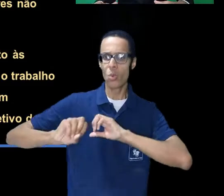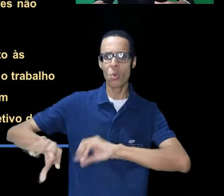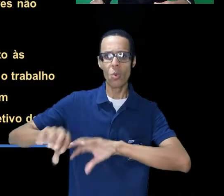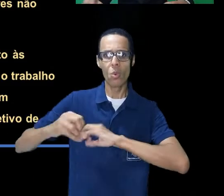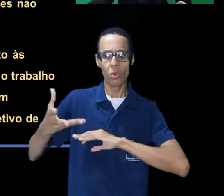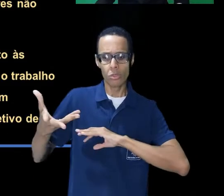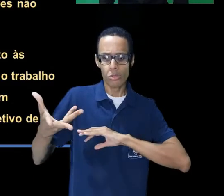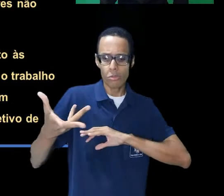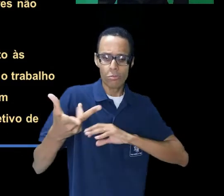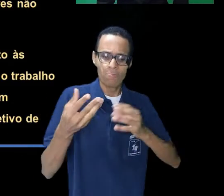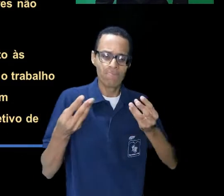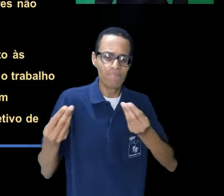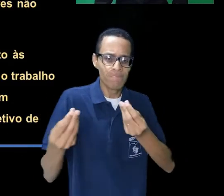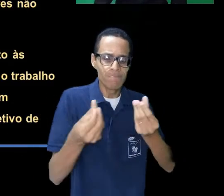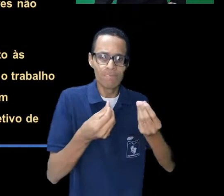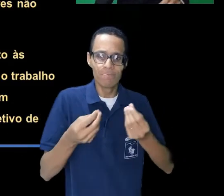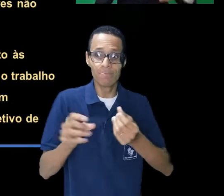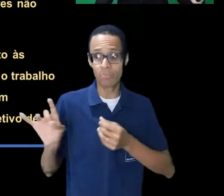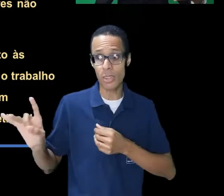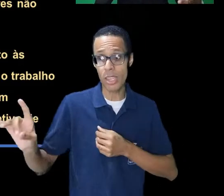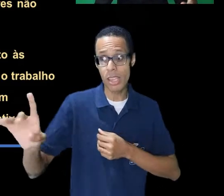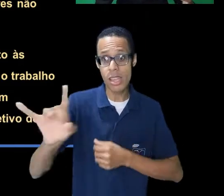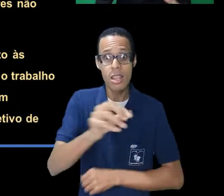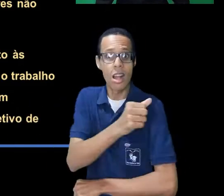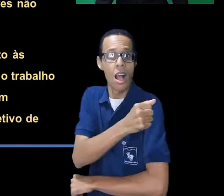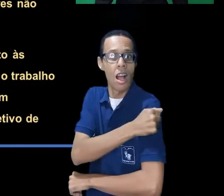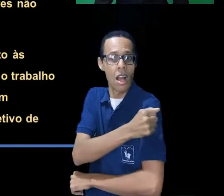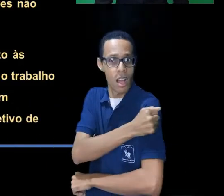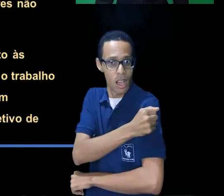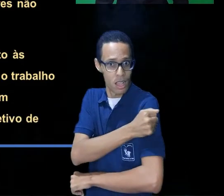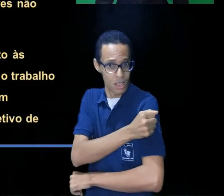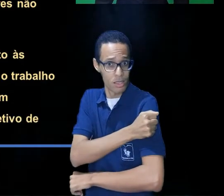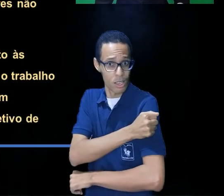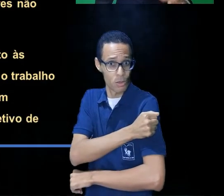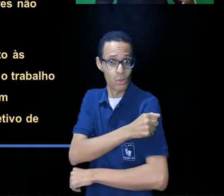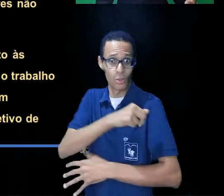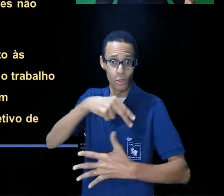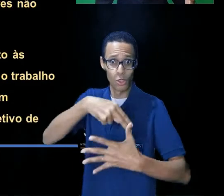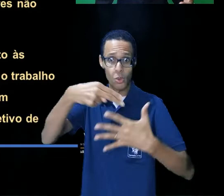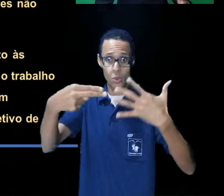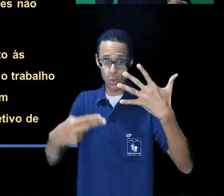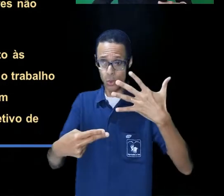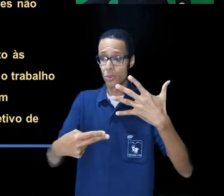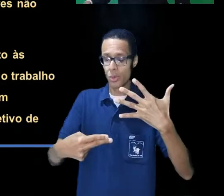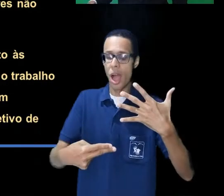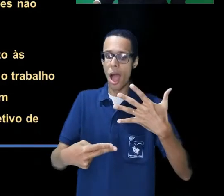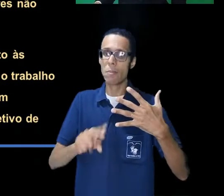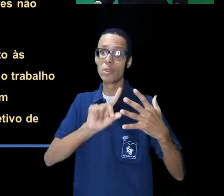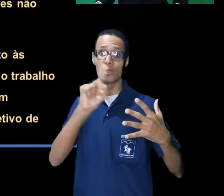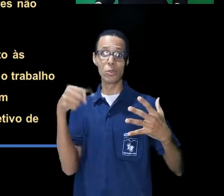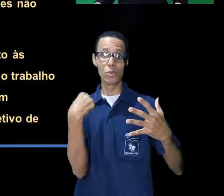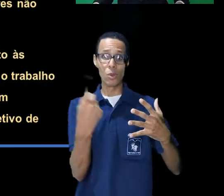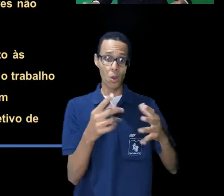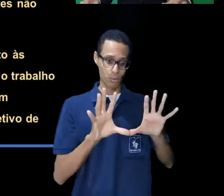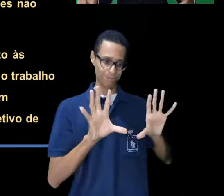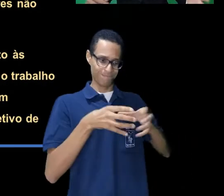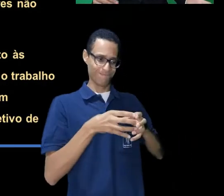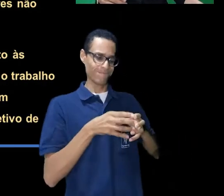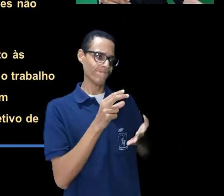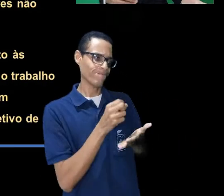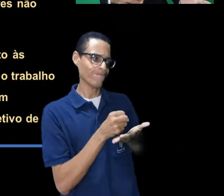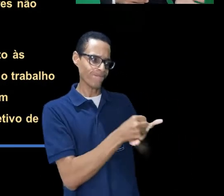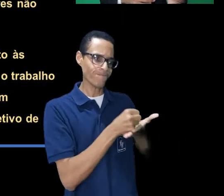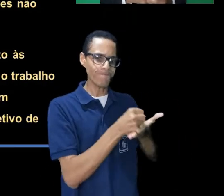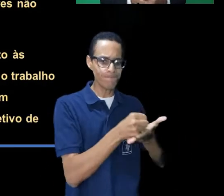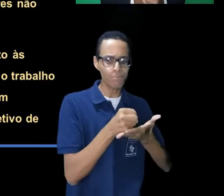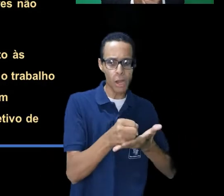tempo e as atividades curriculares não puderam ficar com atrasos. Mantendo a premissa e o ensino de qualidade e o